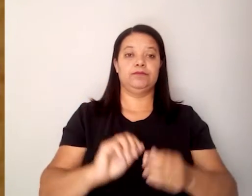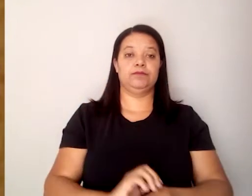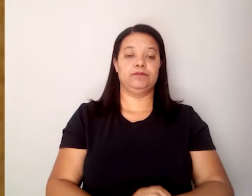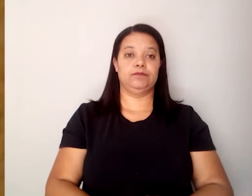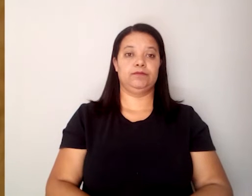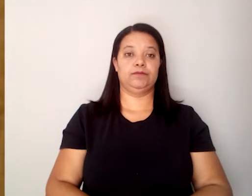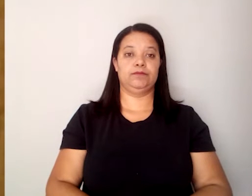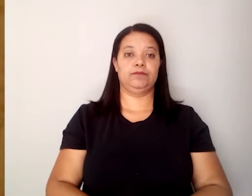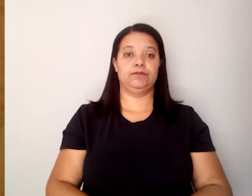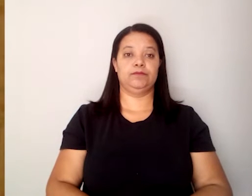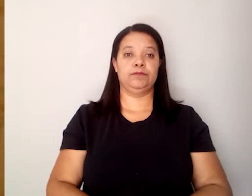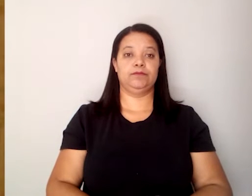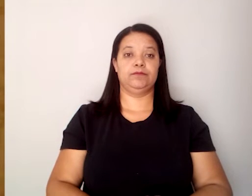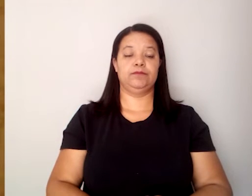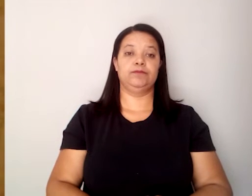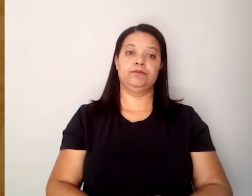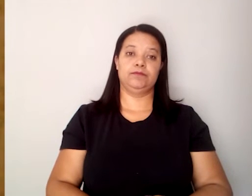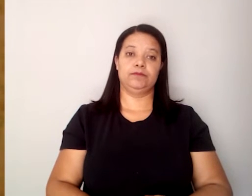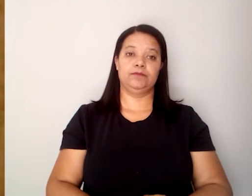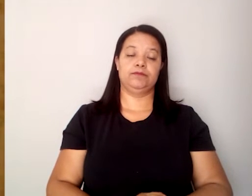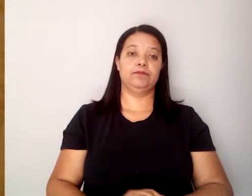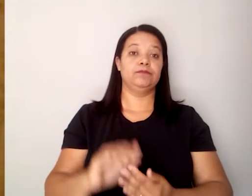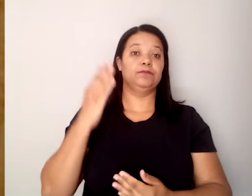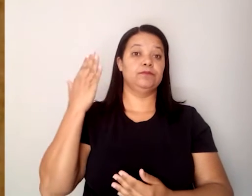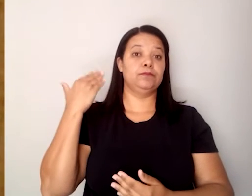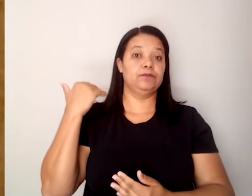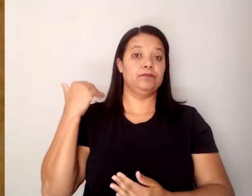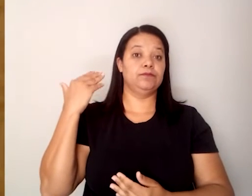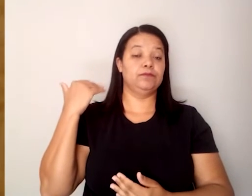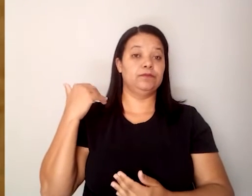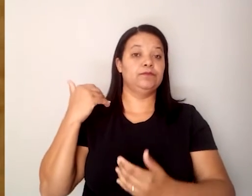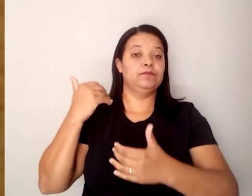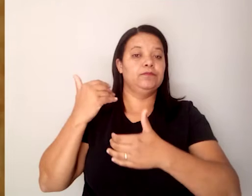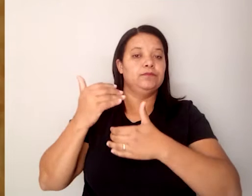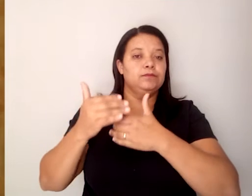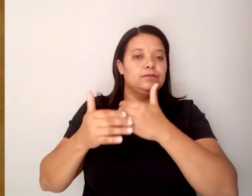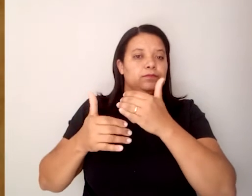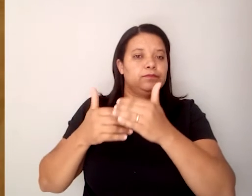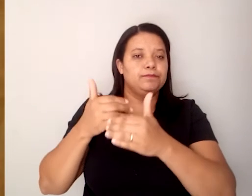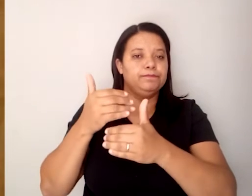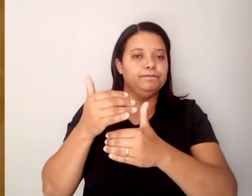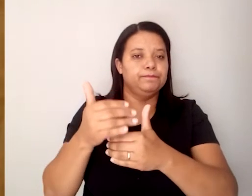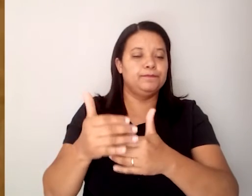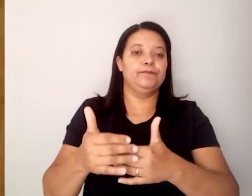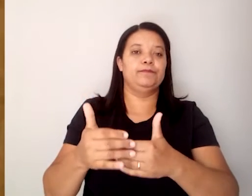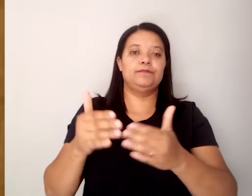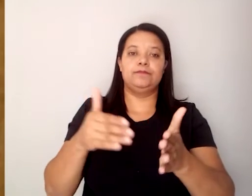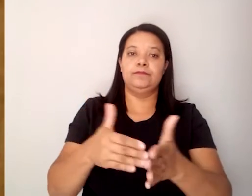em termos de tradição imagética brasileira,